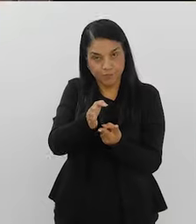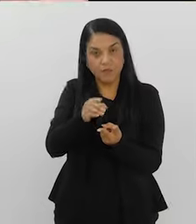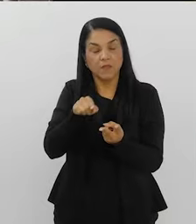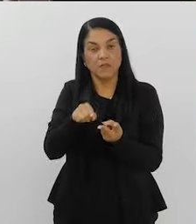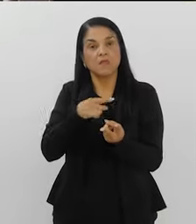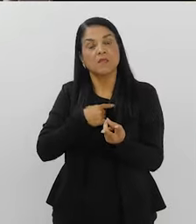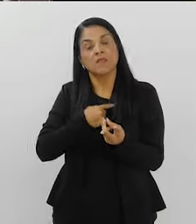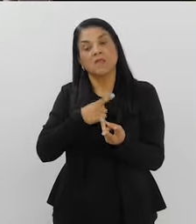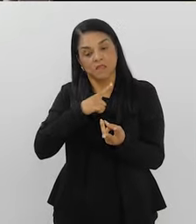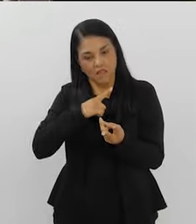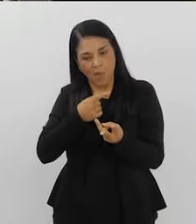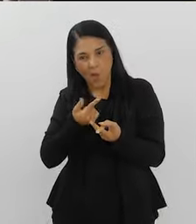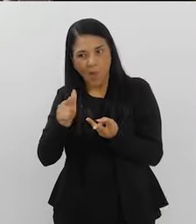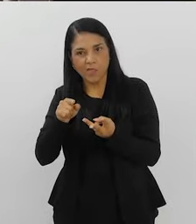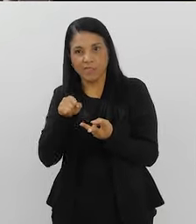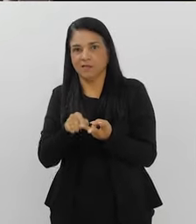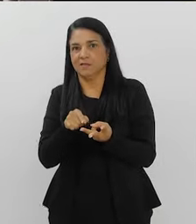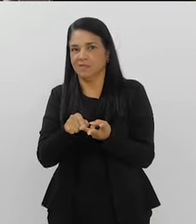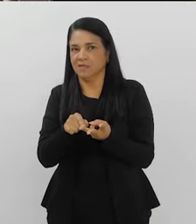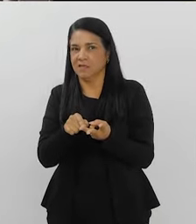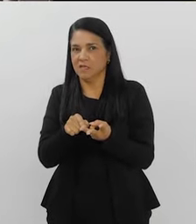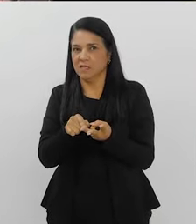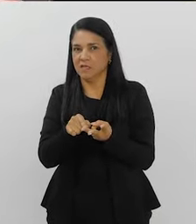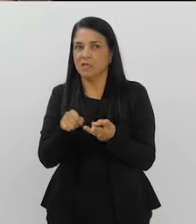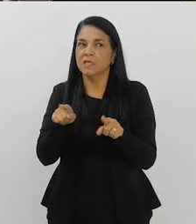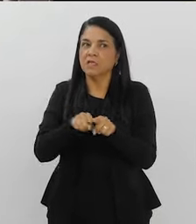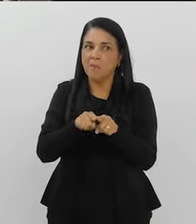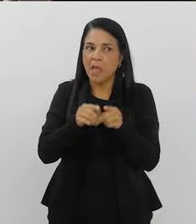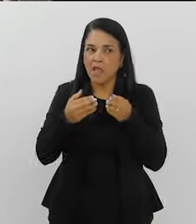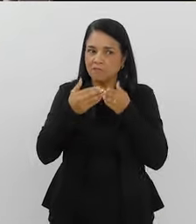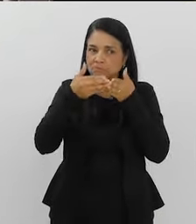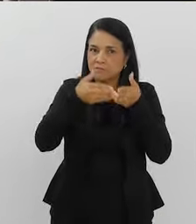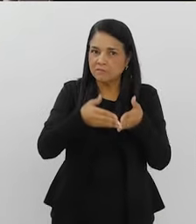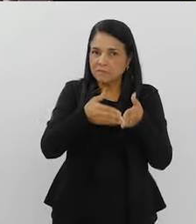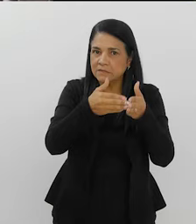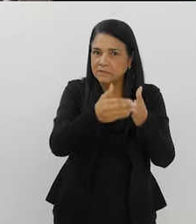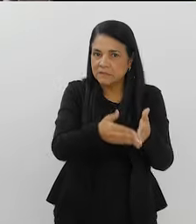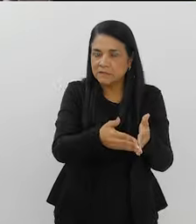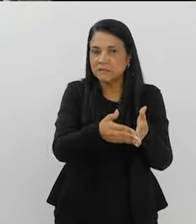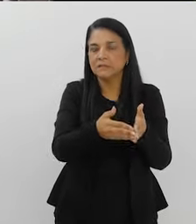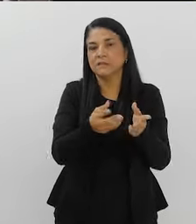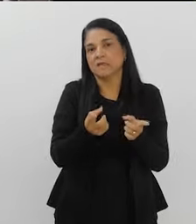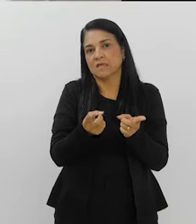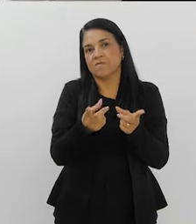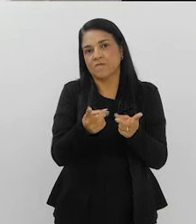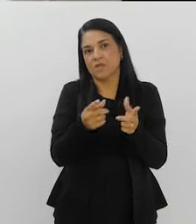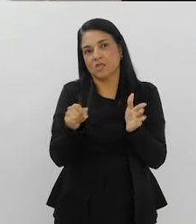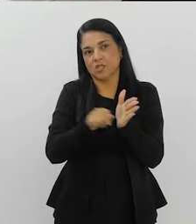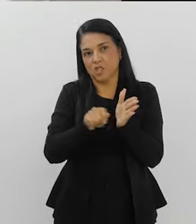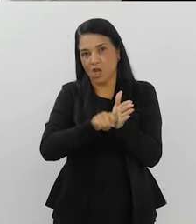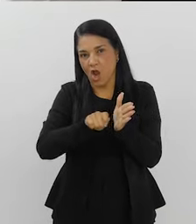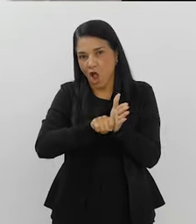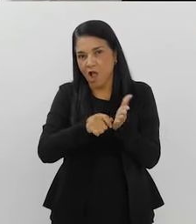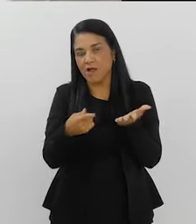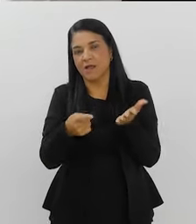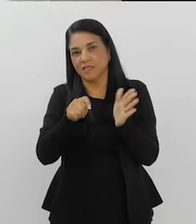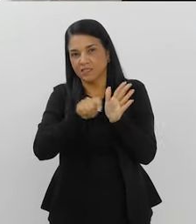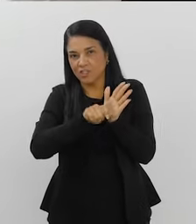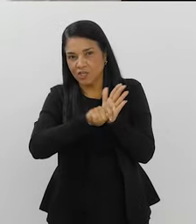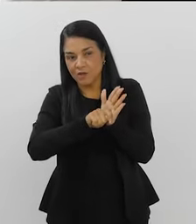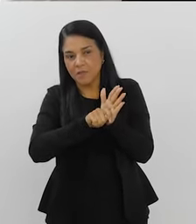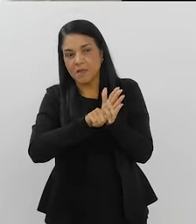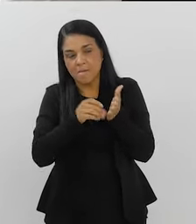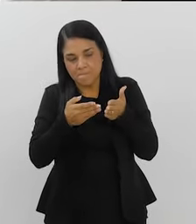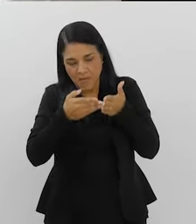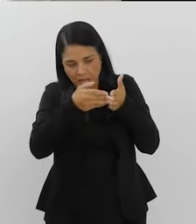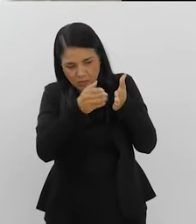que sempre foi perguntada para a gente, né? Será que não é do tráfego marítimo internacional também? Que despeja. Que despeja, porque eles colocam embaixo dos